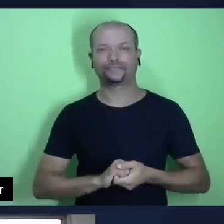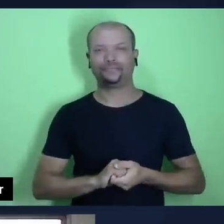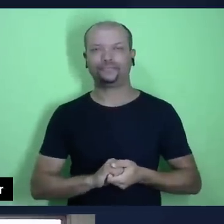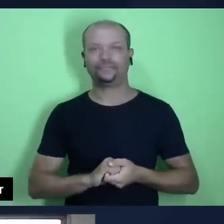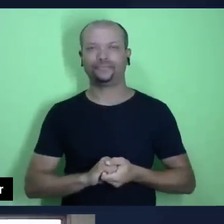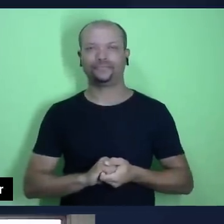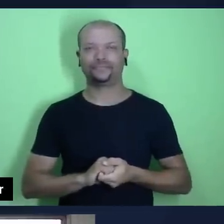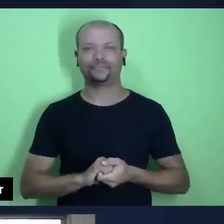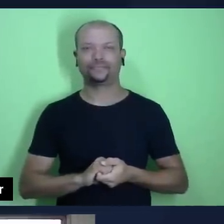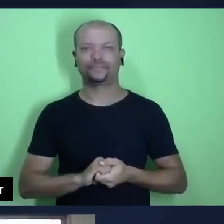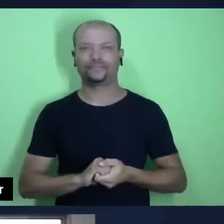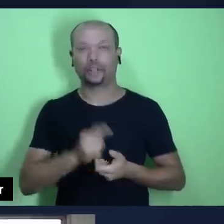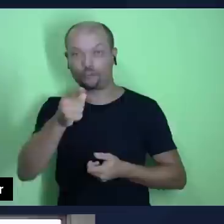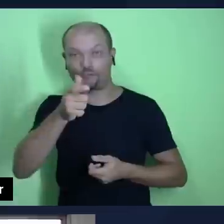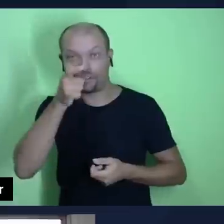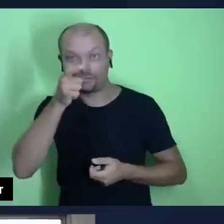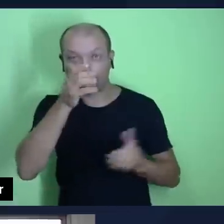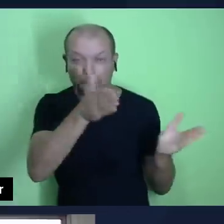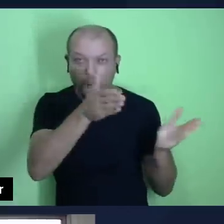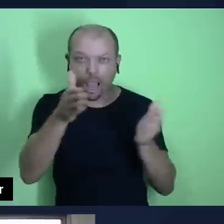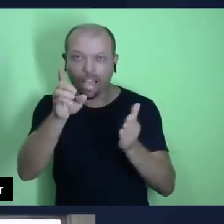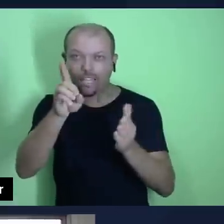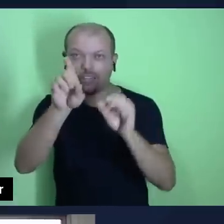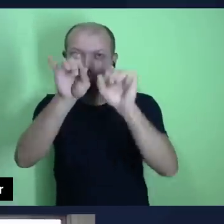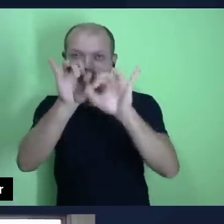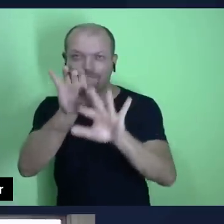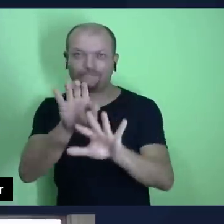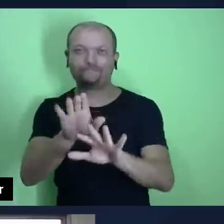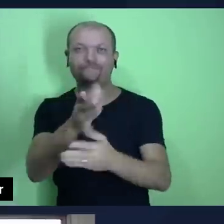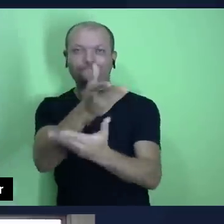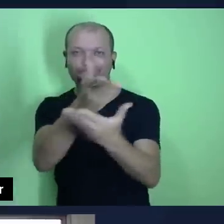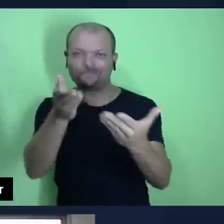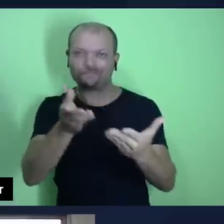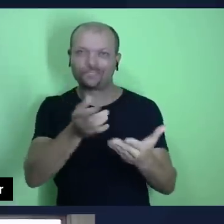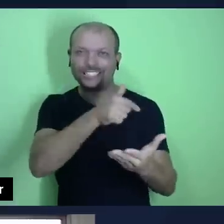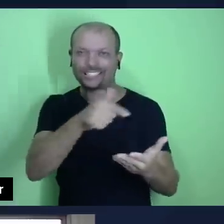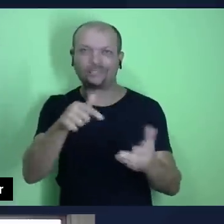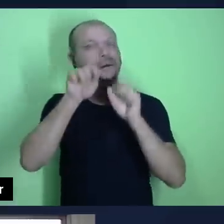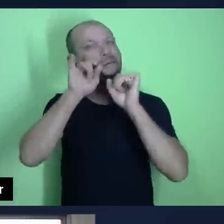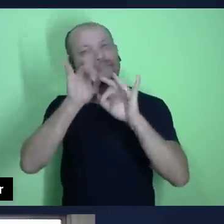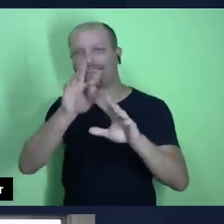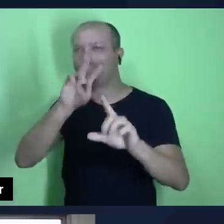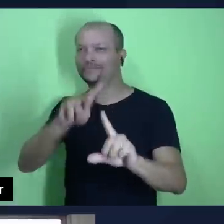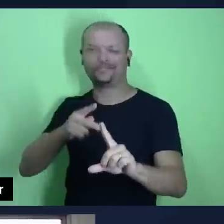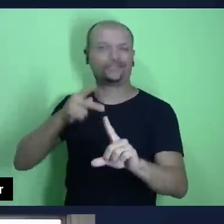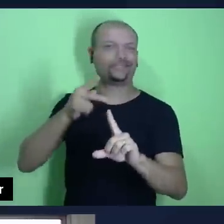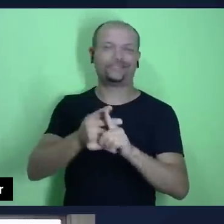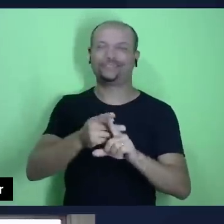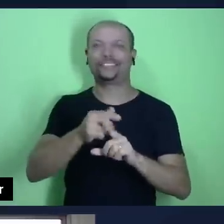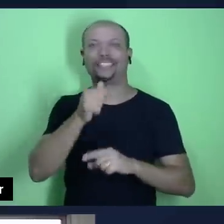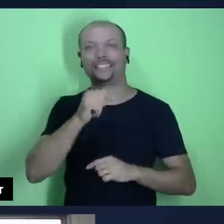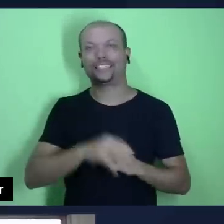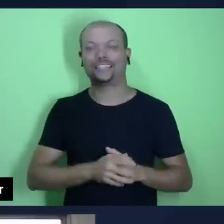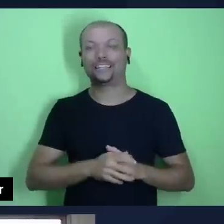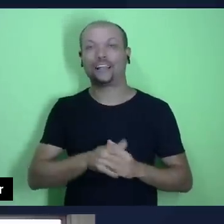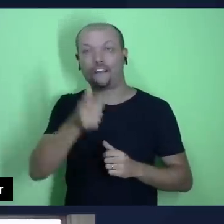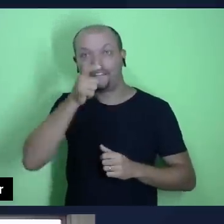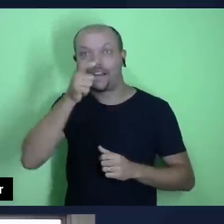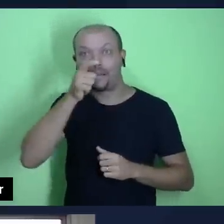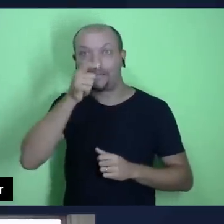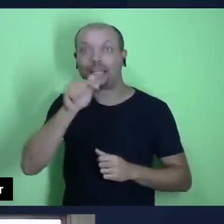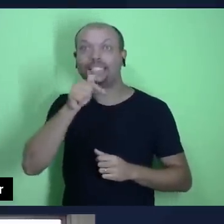E pra você que nos acompanha, que Deus te abençoe e te dê uma continuidade de semana abençoada e nós nos vemos aqui no canal da Igreja do Unaspe